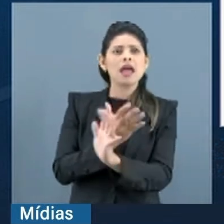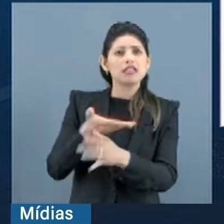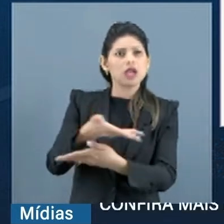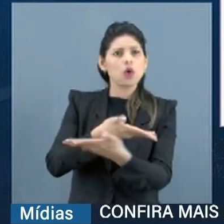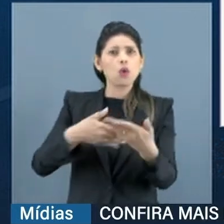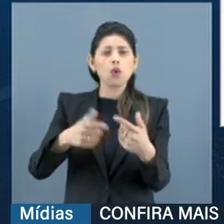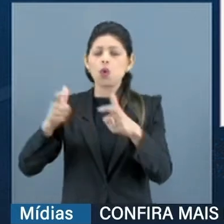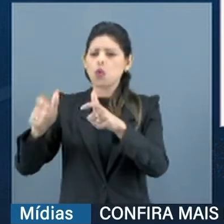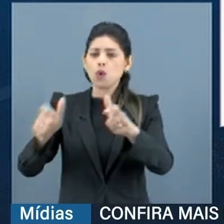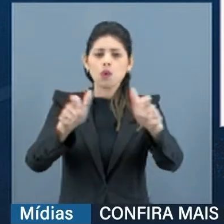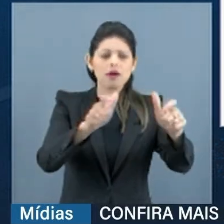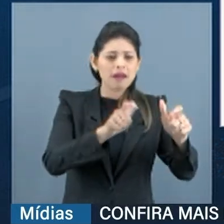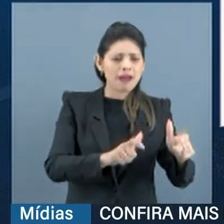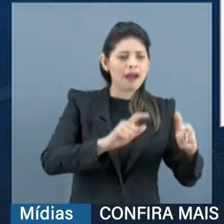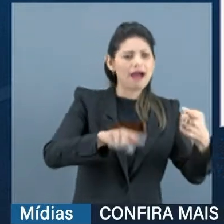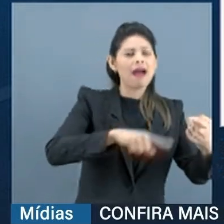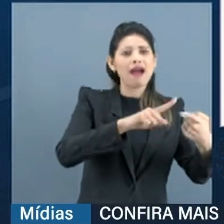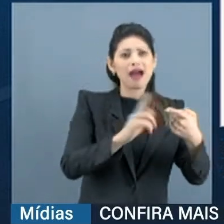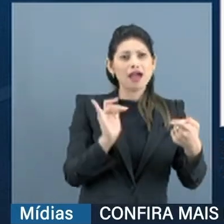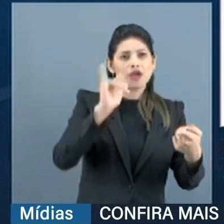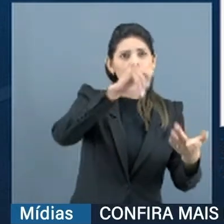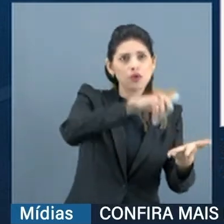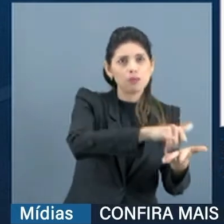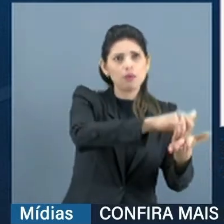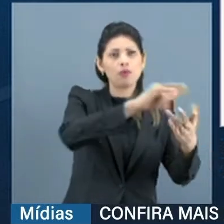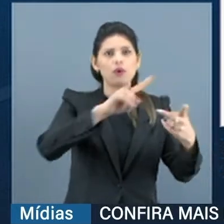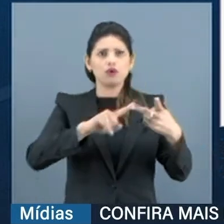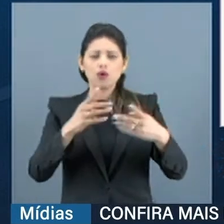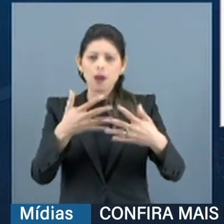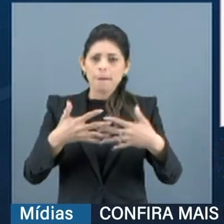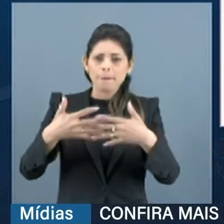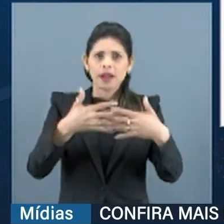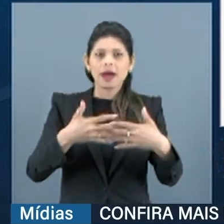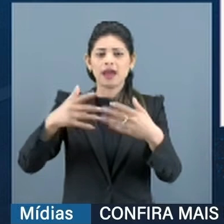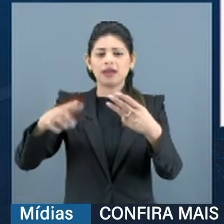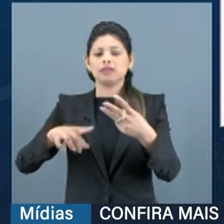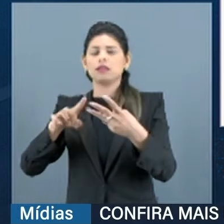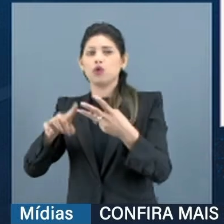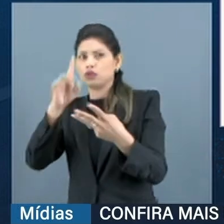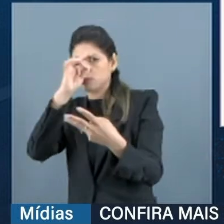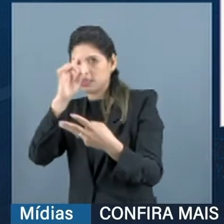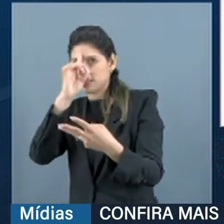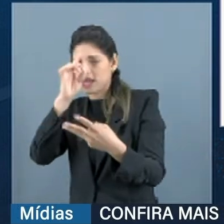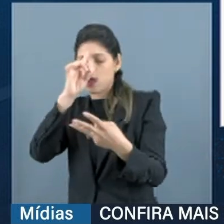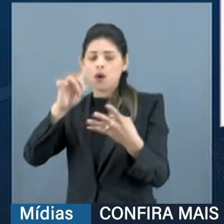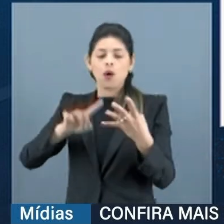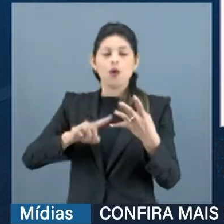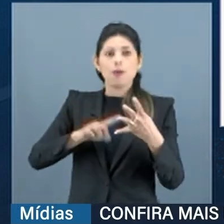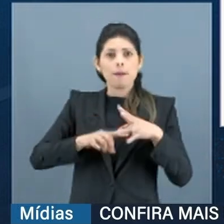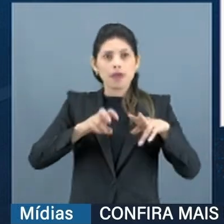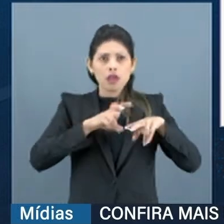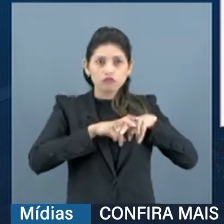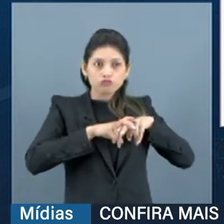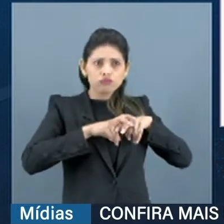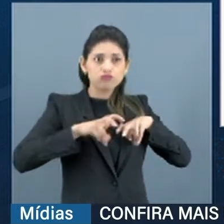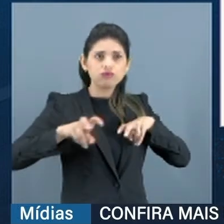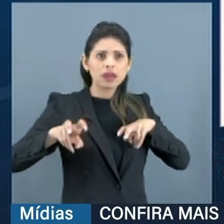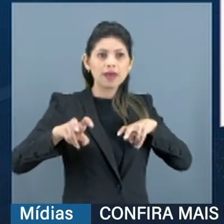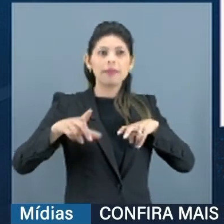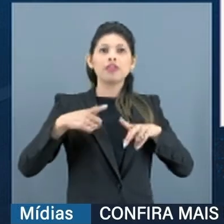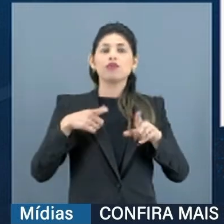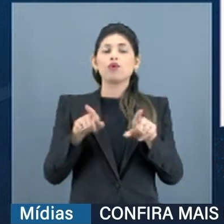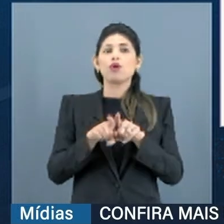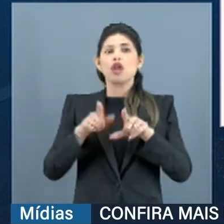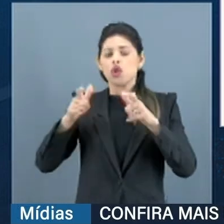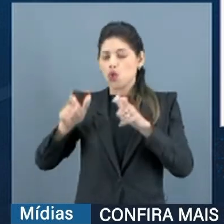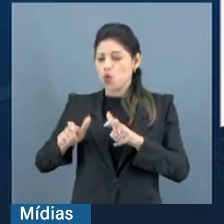Aeroportos, praças, escolas, hospitais, metrô, estações de abastecimento de energia.